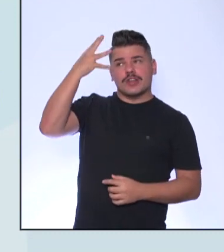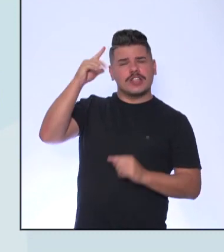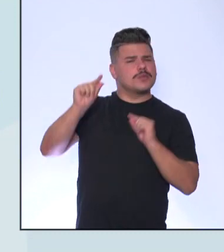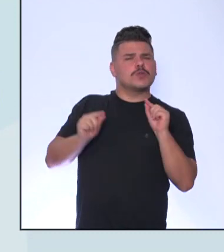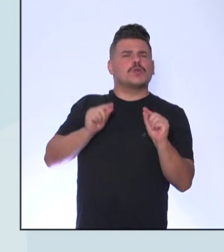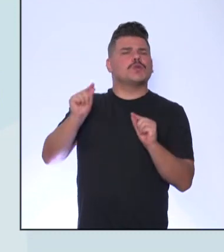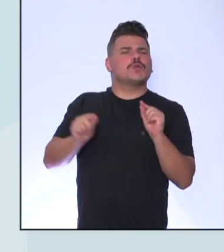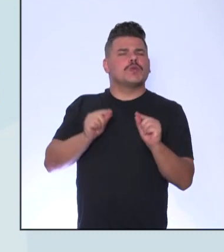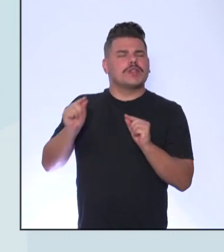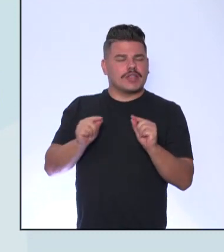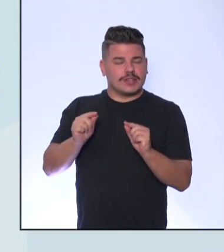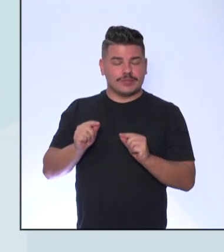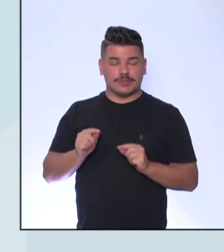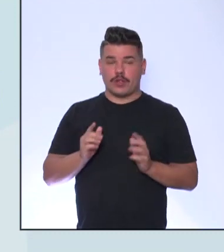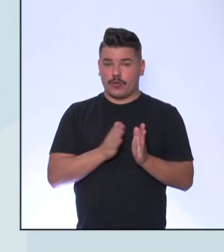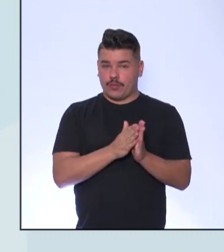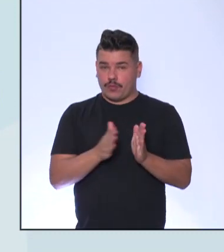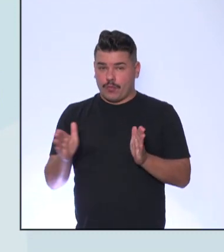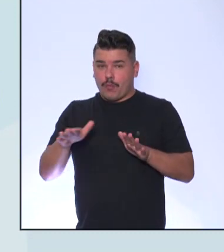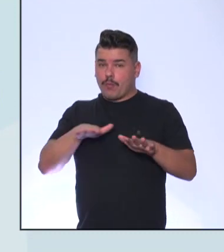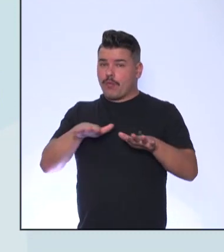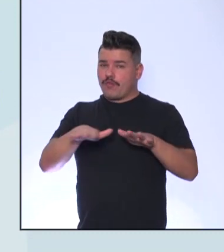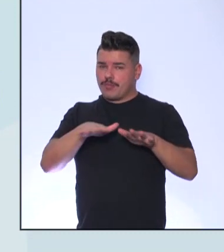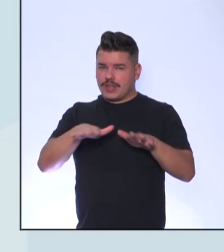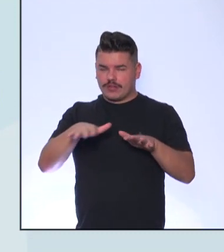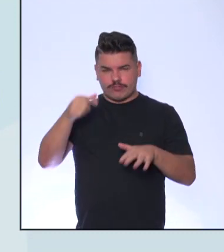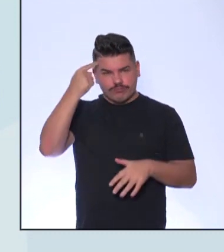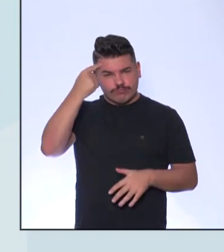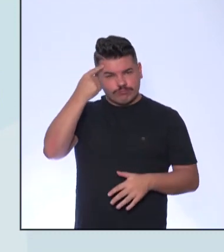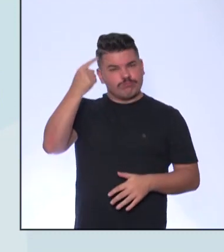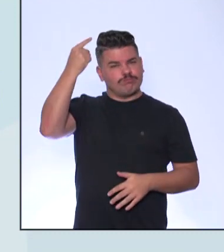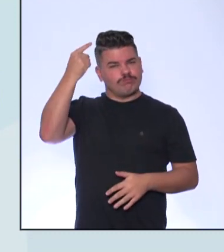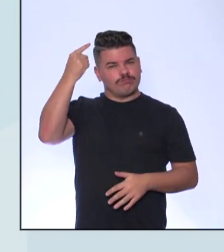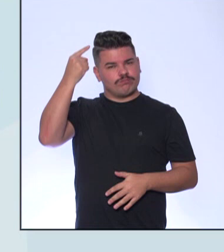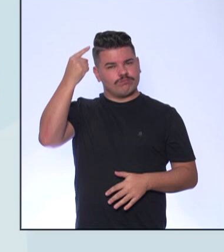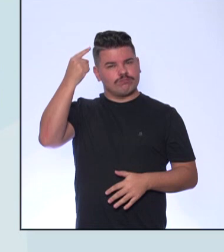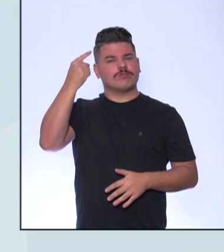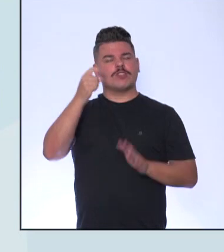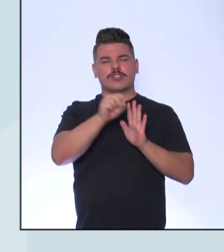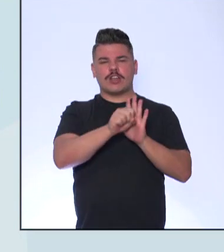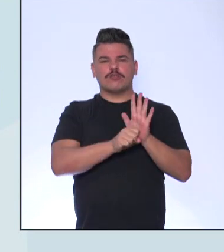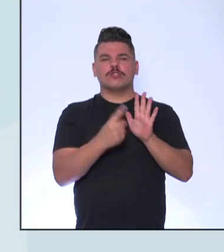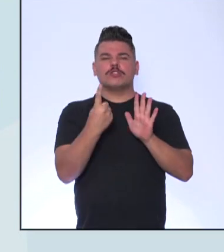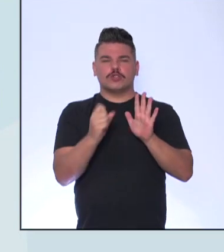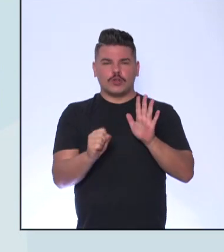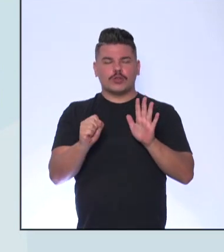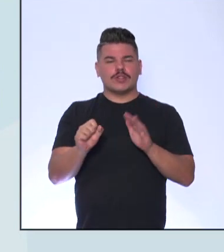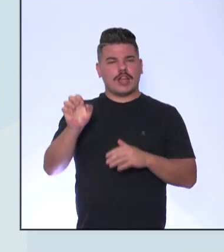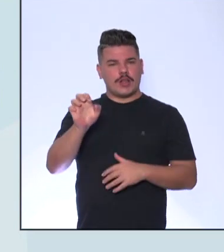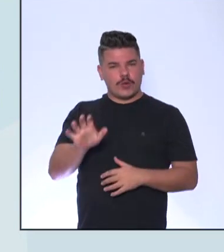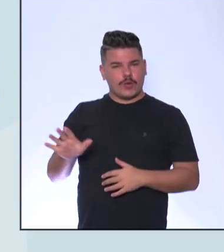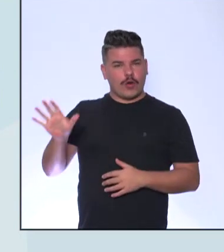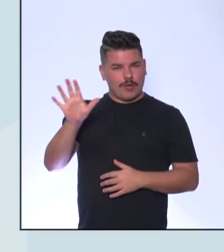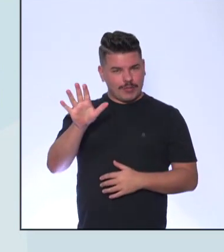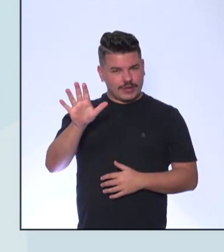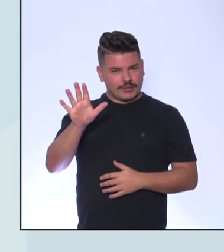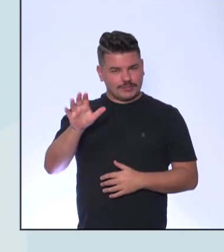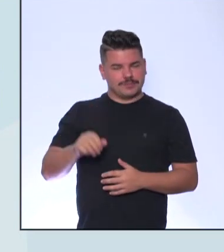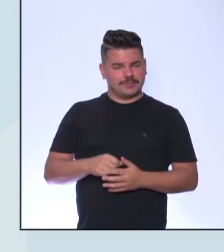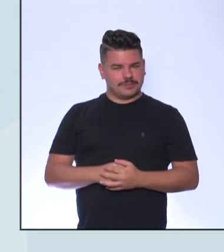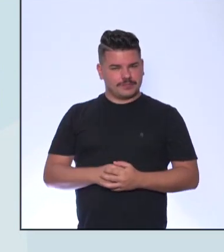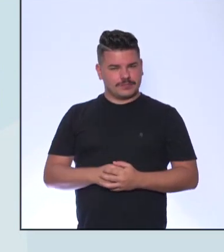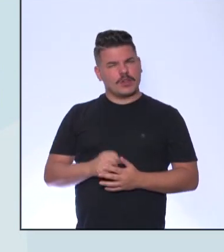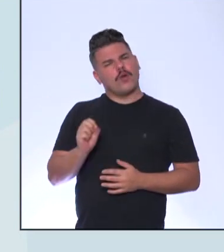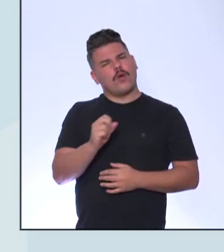o movimento intelectual Que surgiu durante o século XVIII Na Europa Que não defendia o uso da razão E era a favor do antigo regime Ou foi o